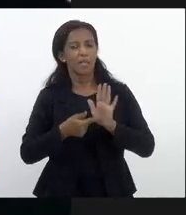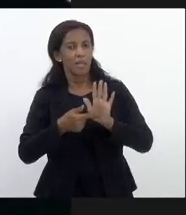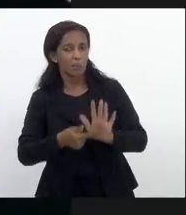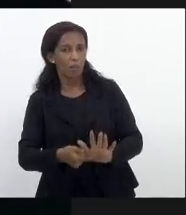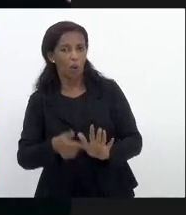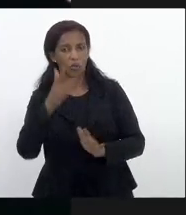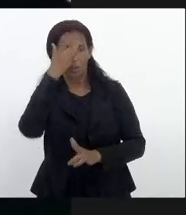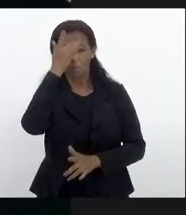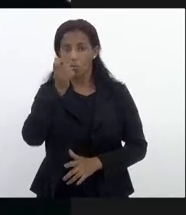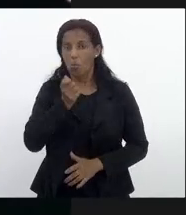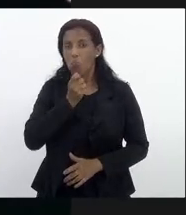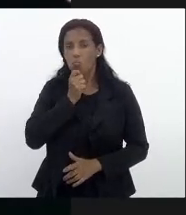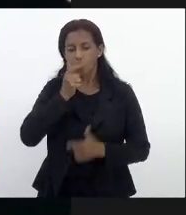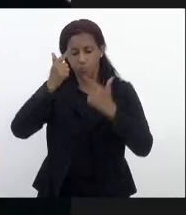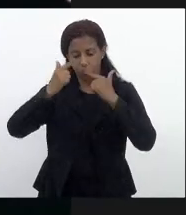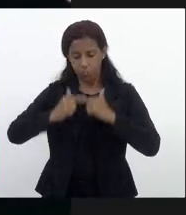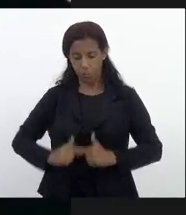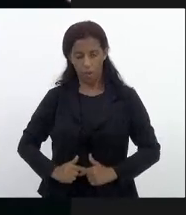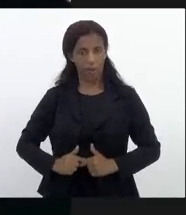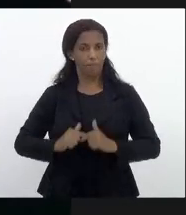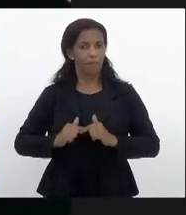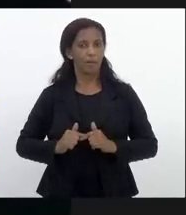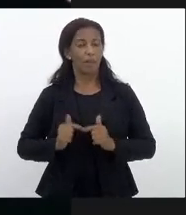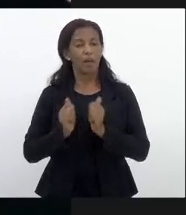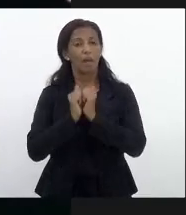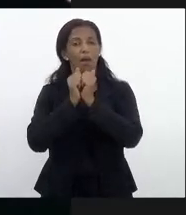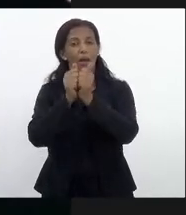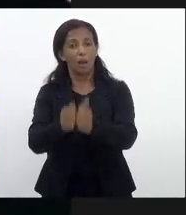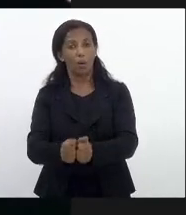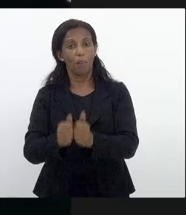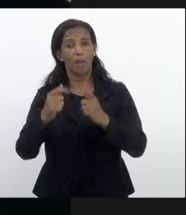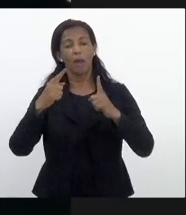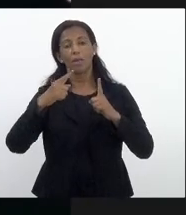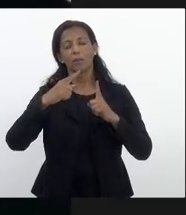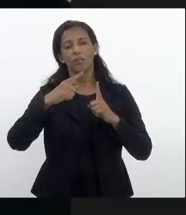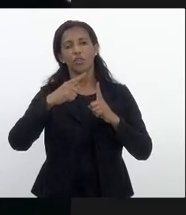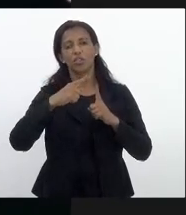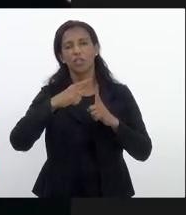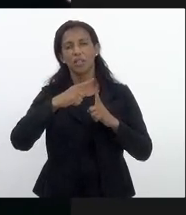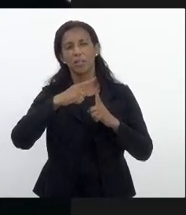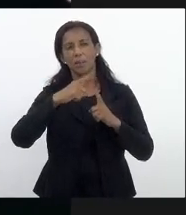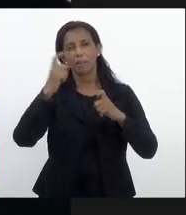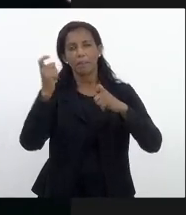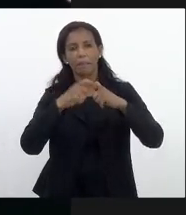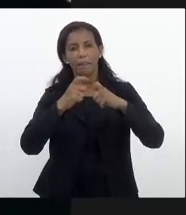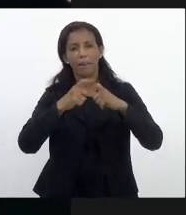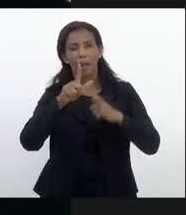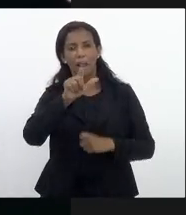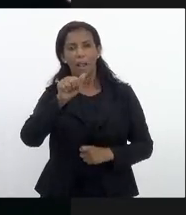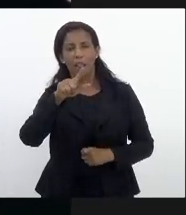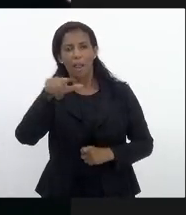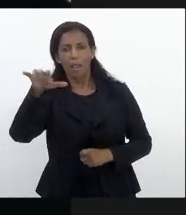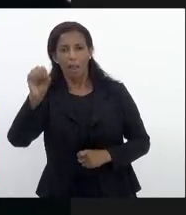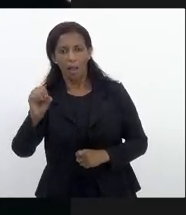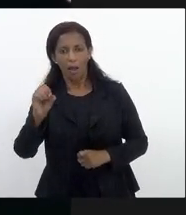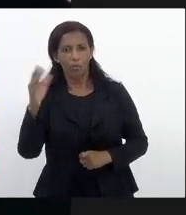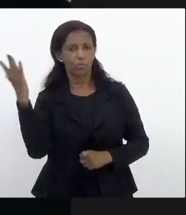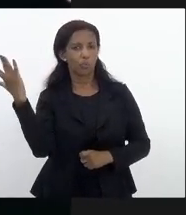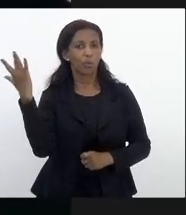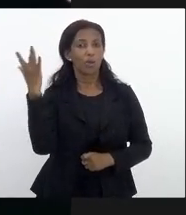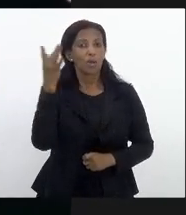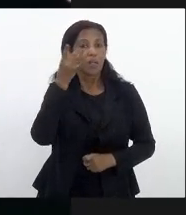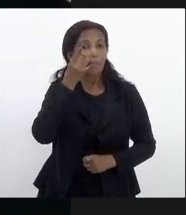para covid-19 SARS-CoV-2 acompanhado de laudo médico que ateste a presença de